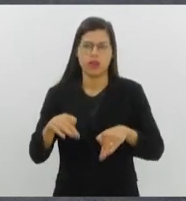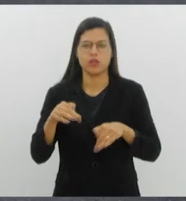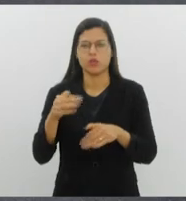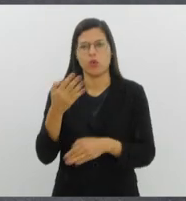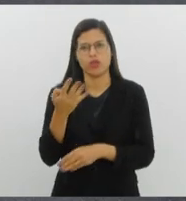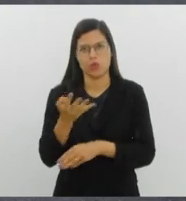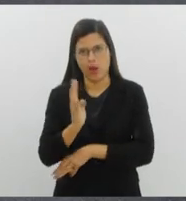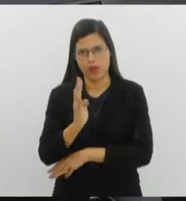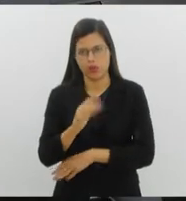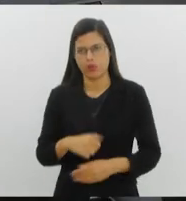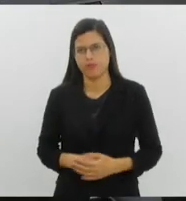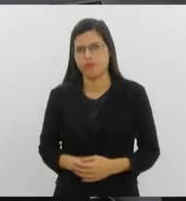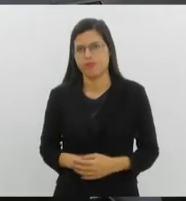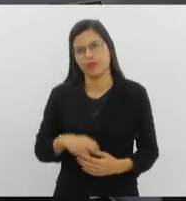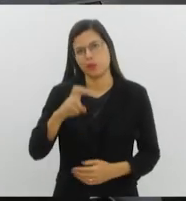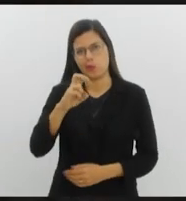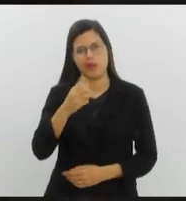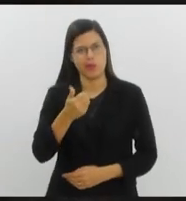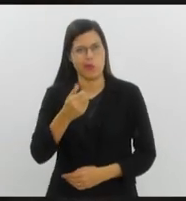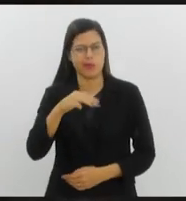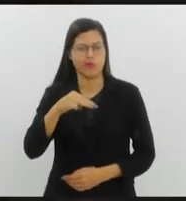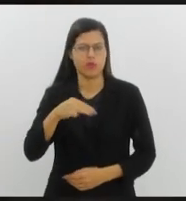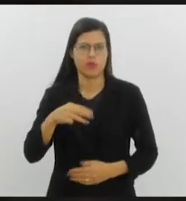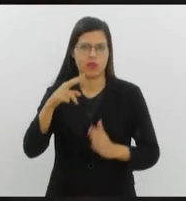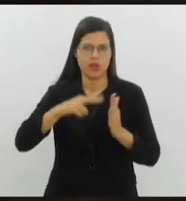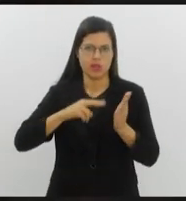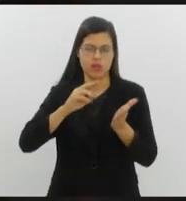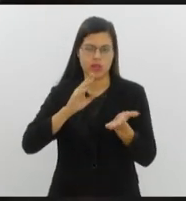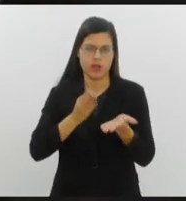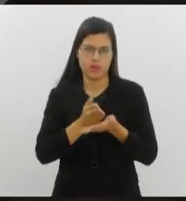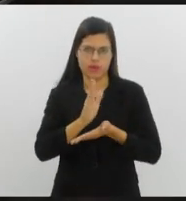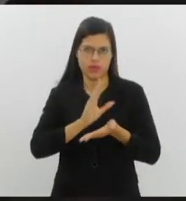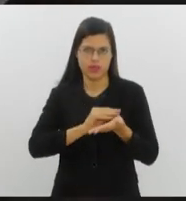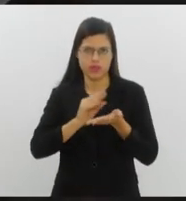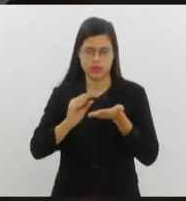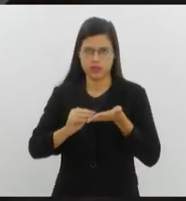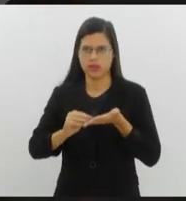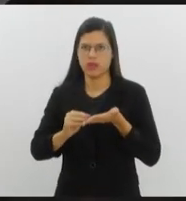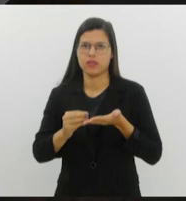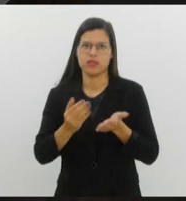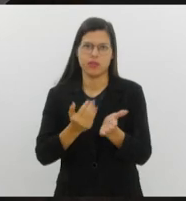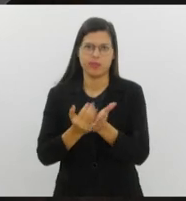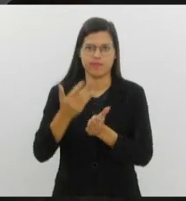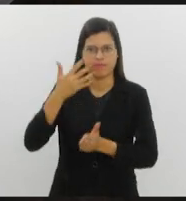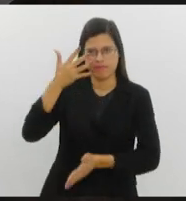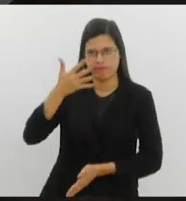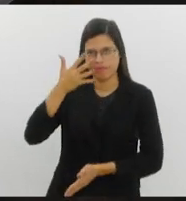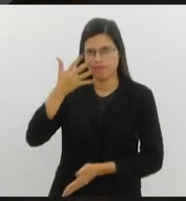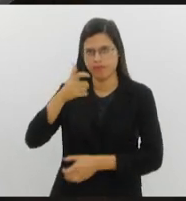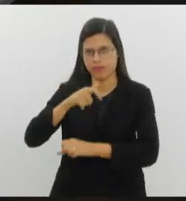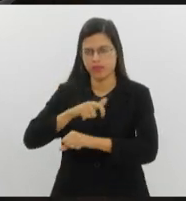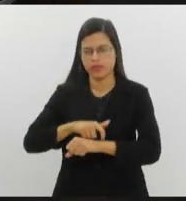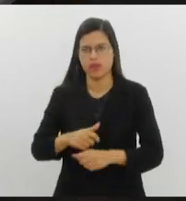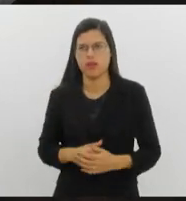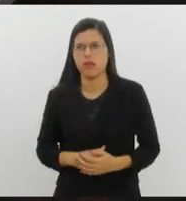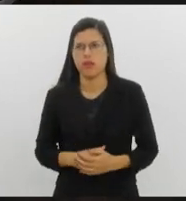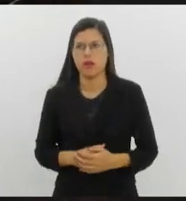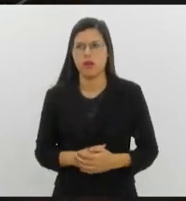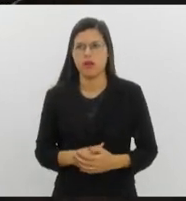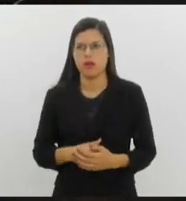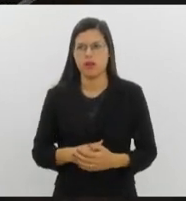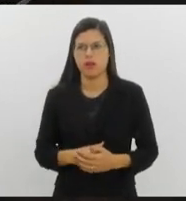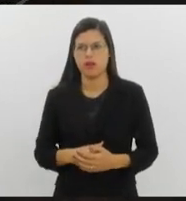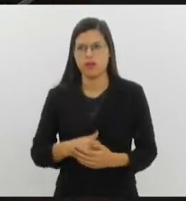54 minutos. Lida e aprovada a ata, passe ao expediente inicial. Primeiro, a